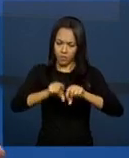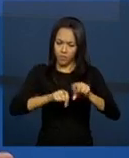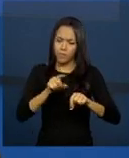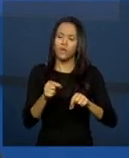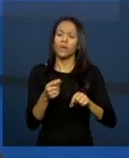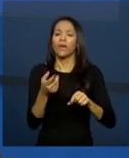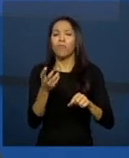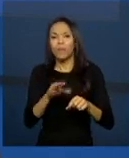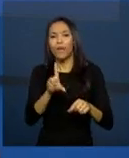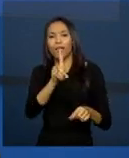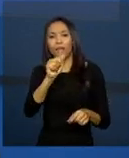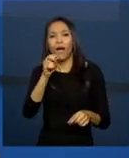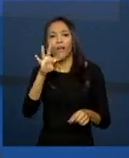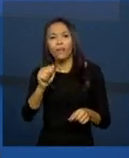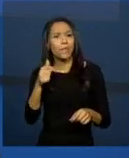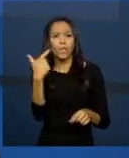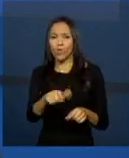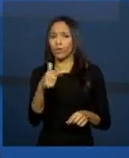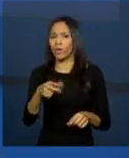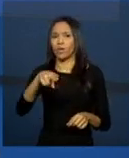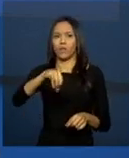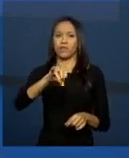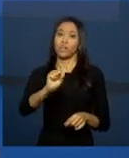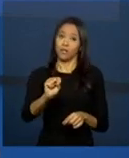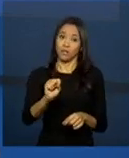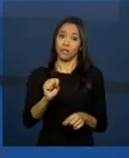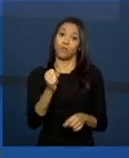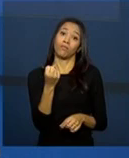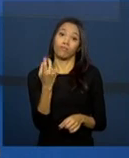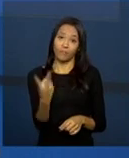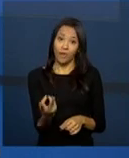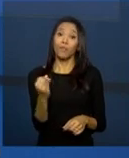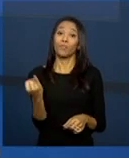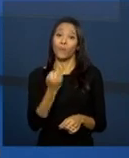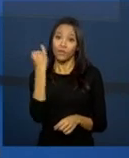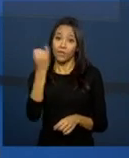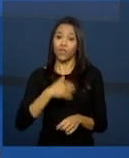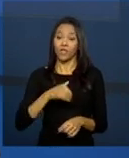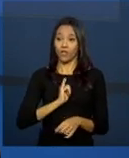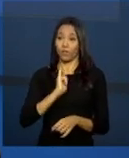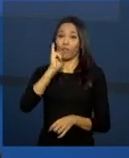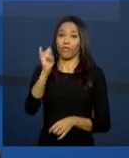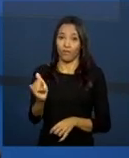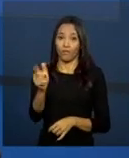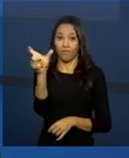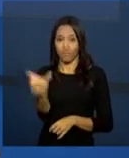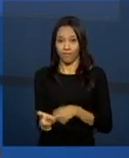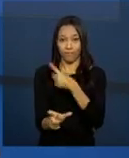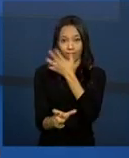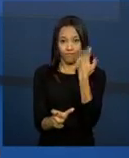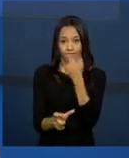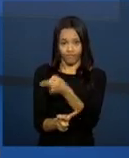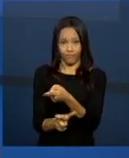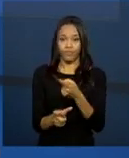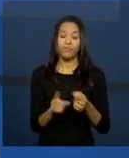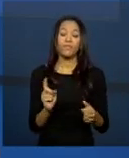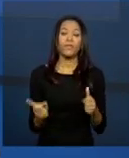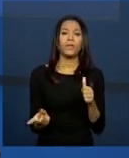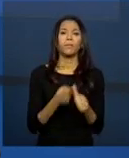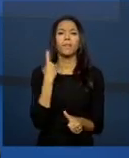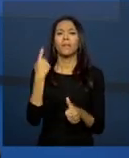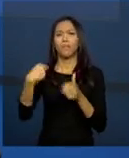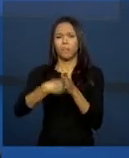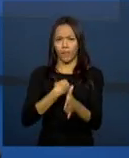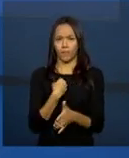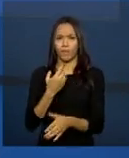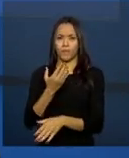de nascimento, mesmo que não tenha o NIS. Então, isso é uma coisa importante da gente ressaltar. Em relação também à primeira pergunta